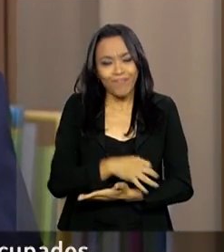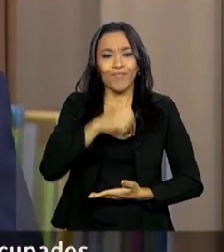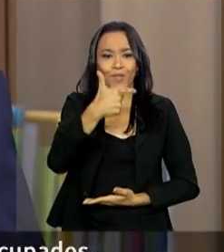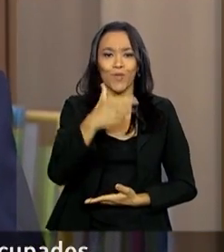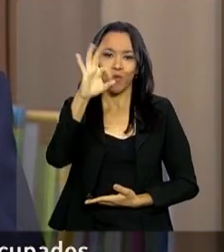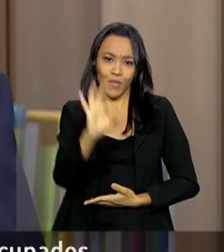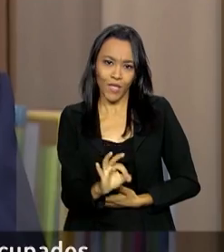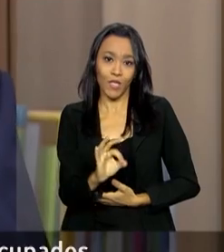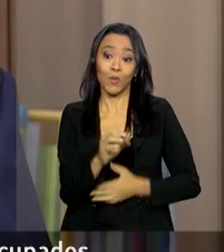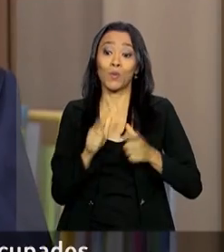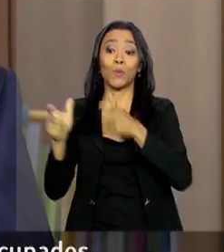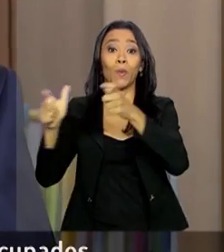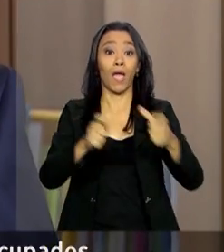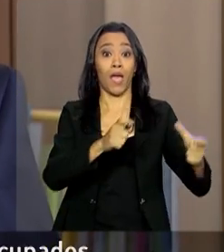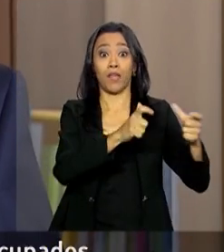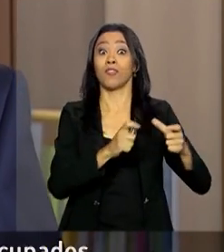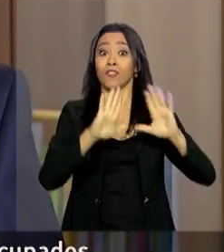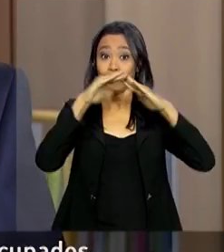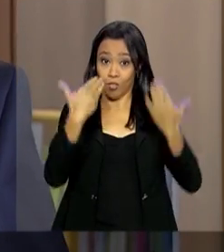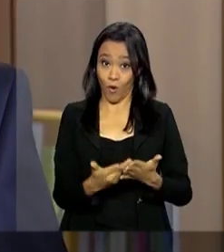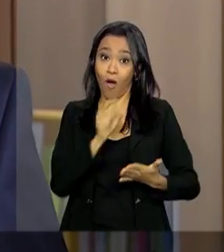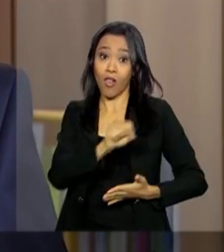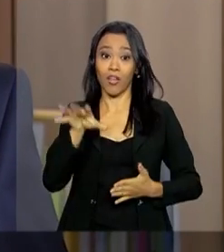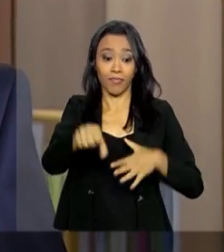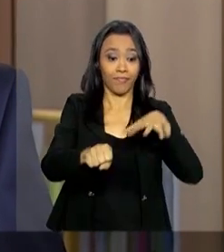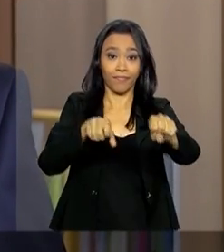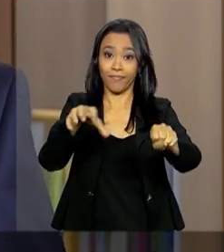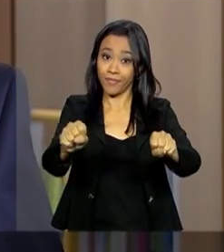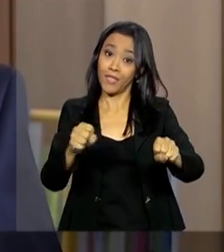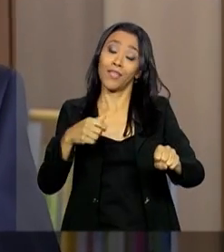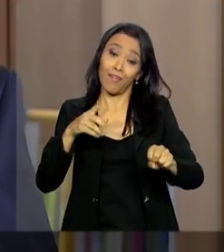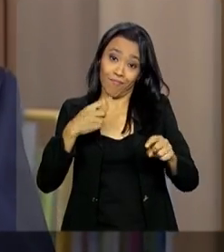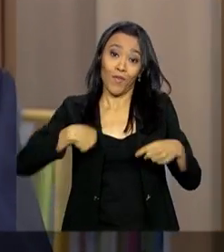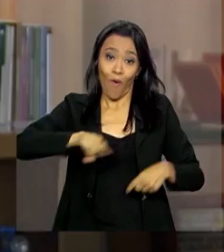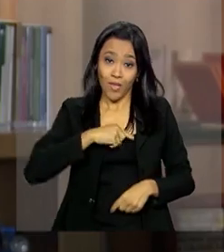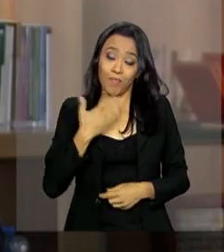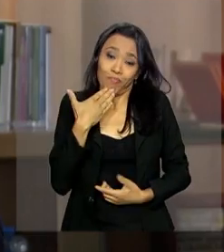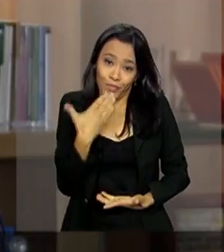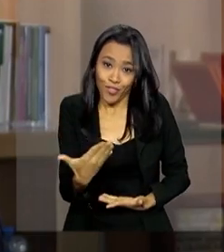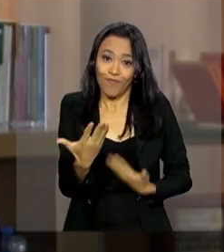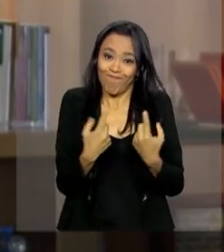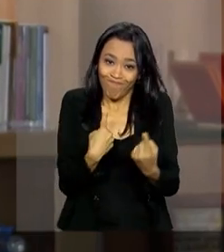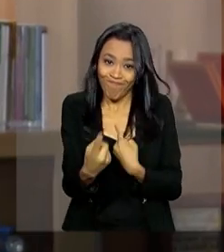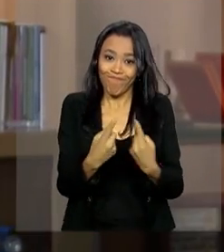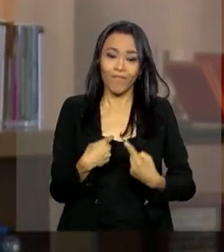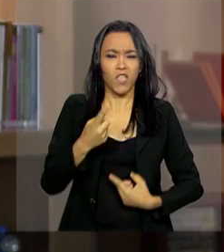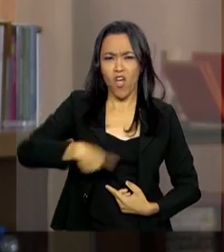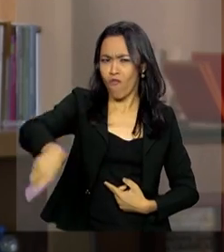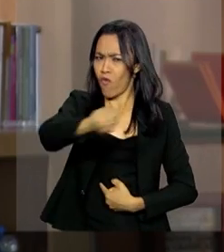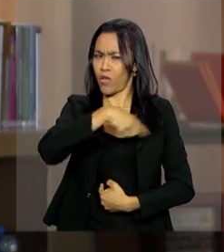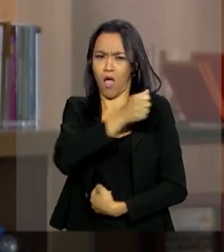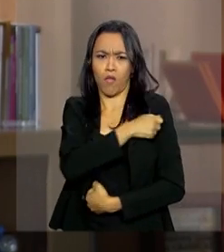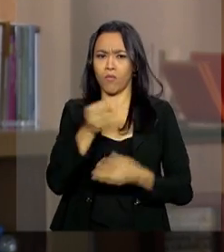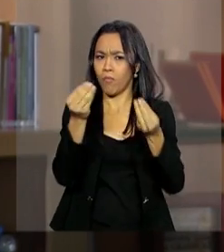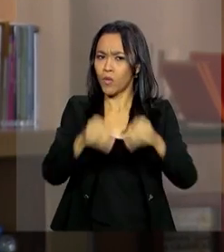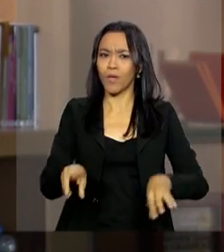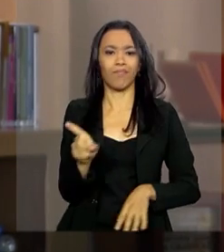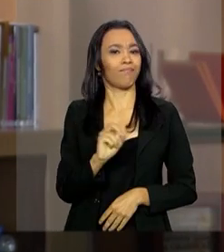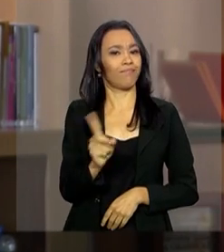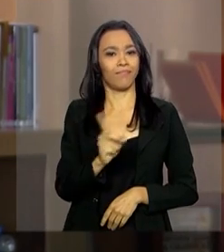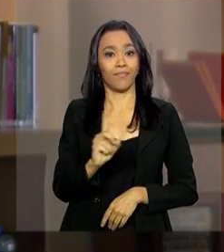% dos locais de provas foram ocupados, apesar do nosso apelo ao diálogo. Nenhum estudante será prejudicado.